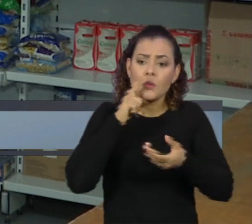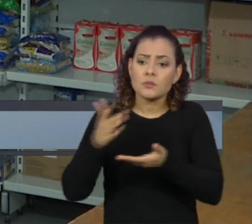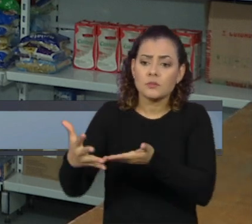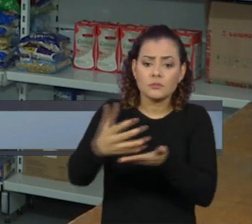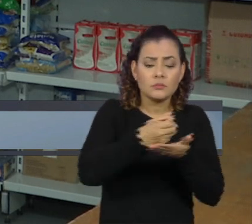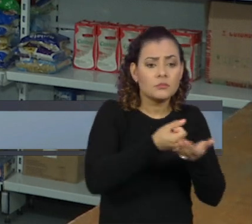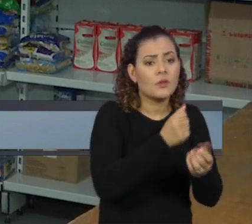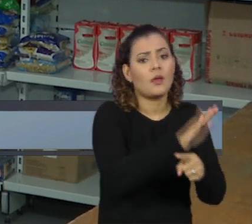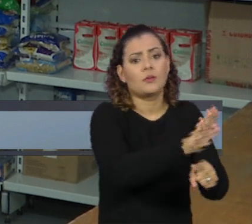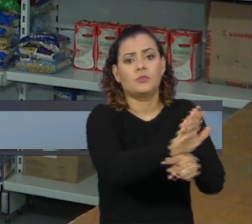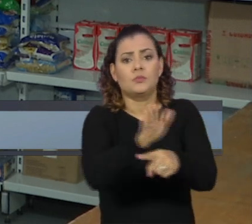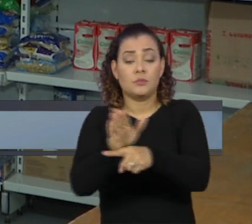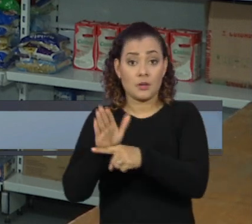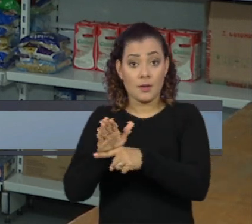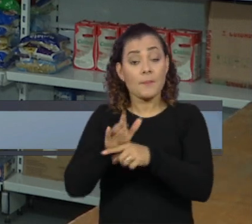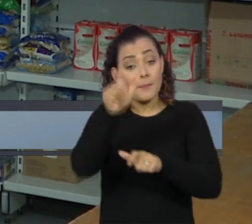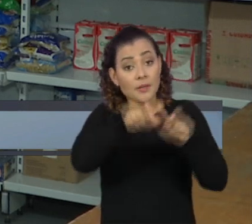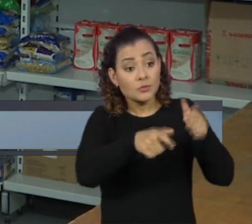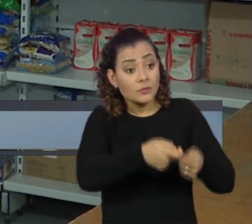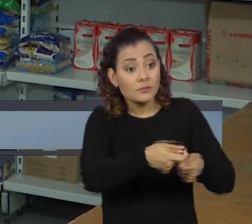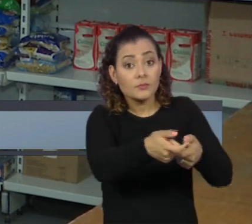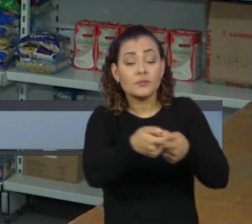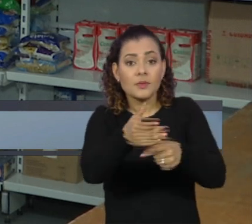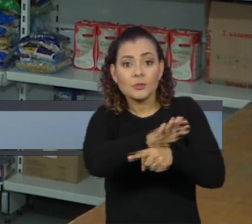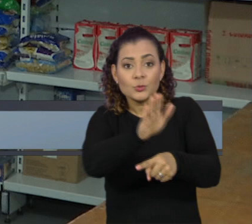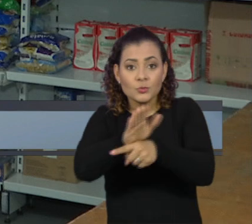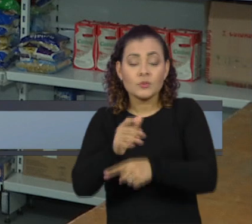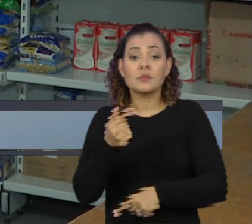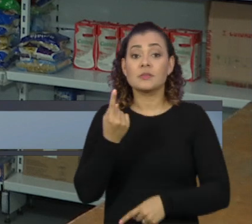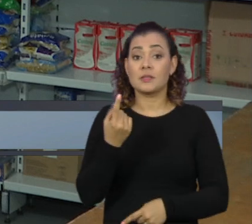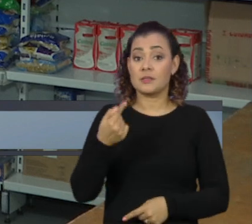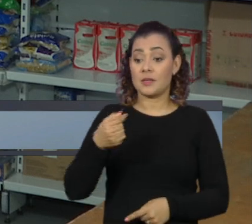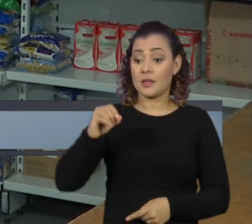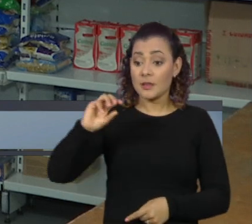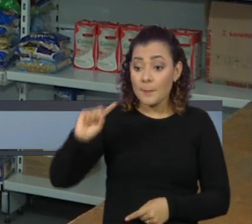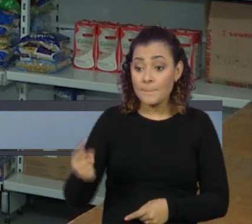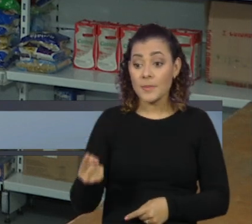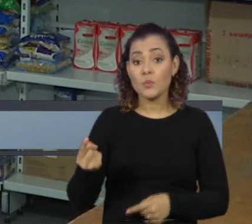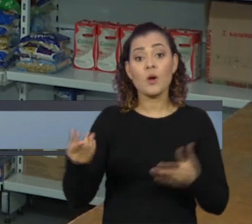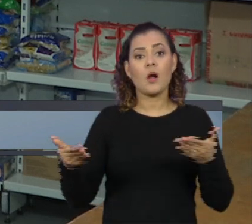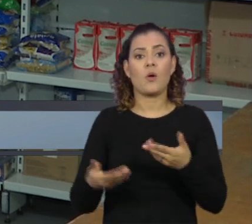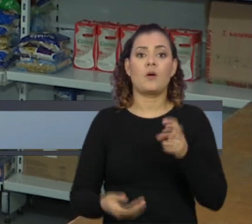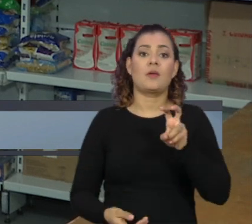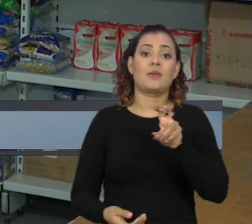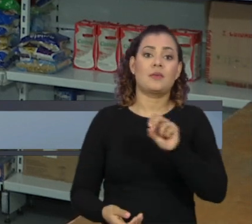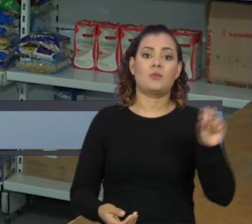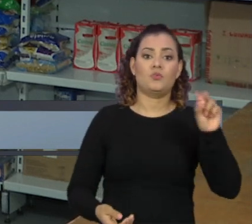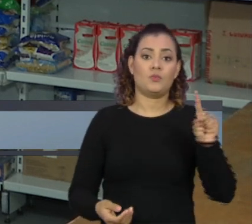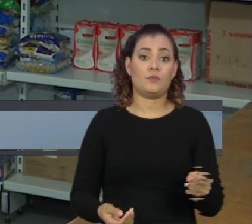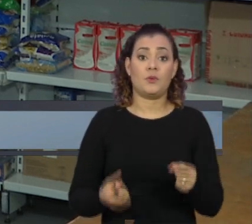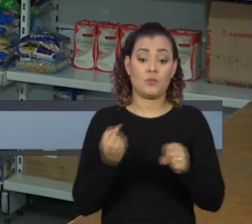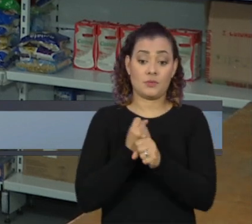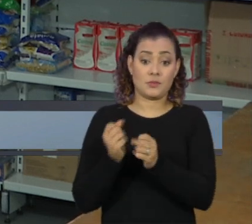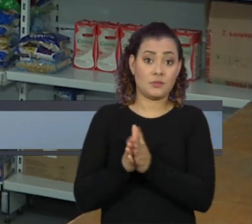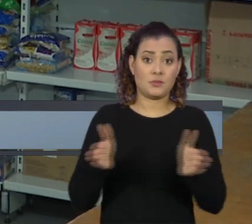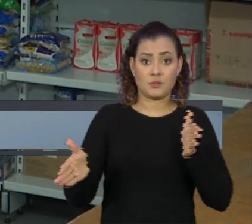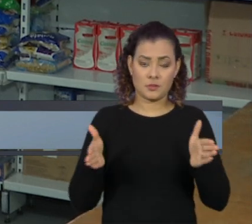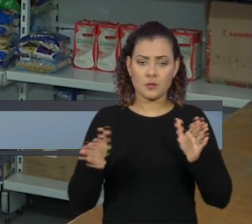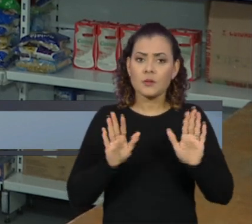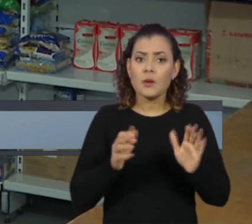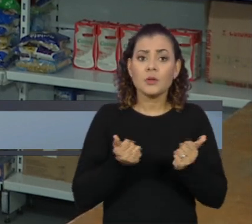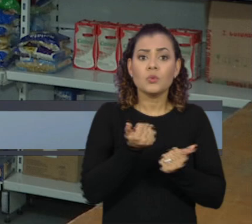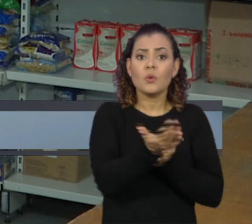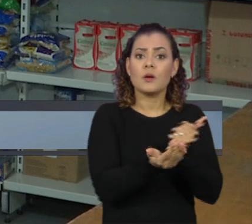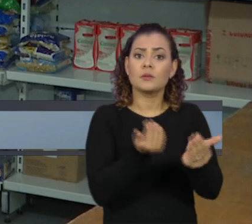O número de beneficiados subiu de 170 mil no ano passado para 500 mil neste ano, mas as